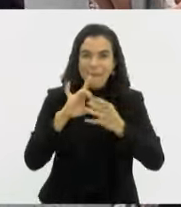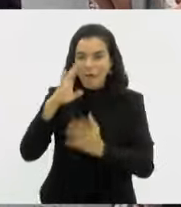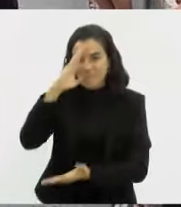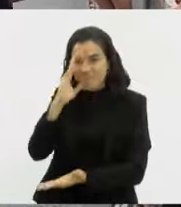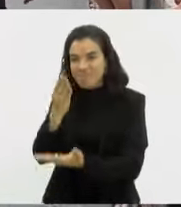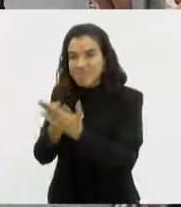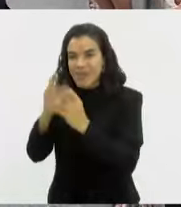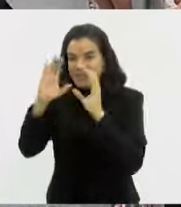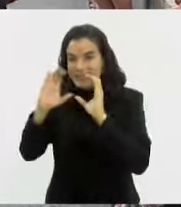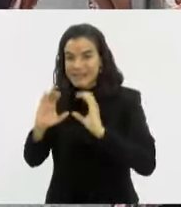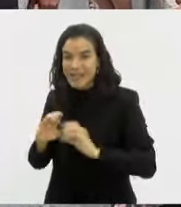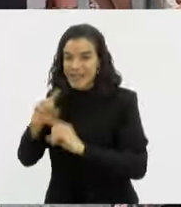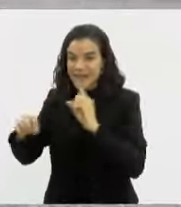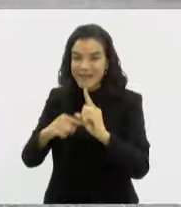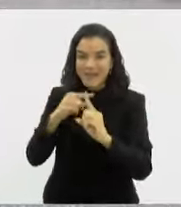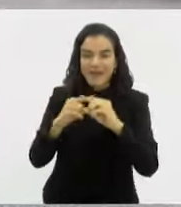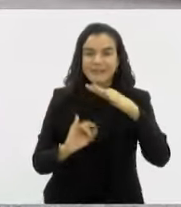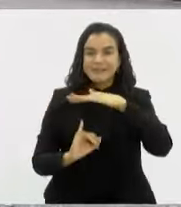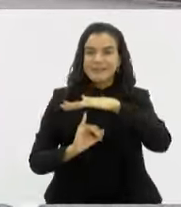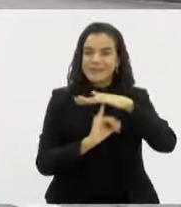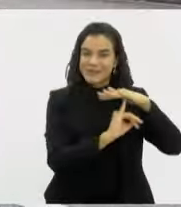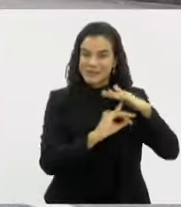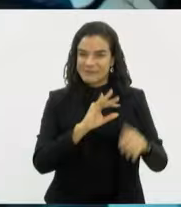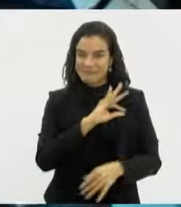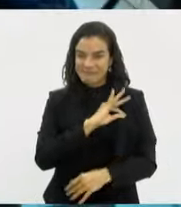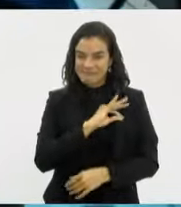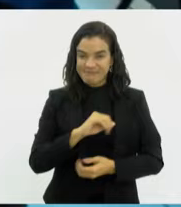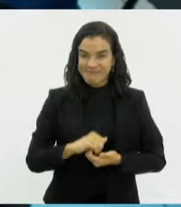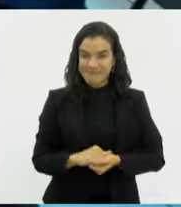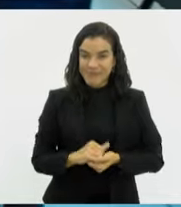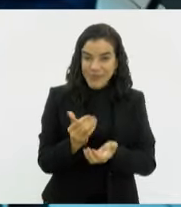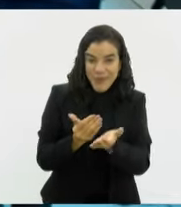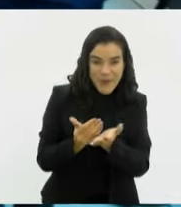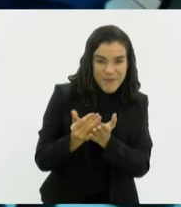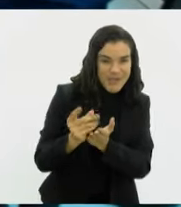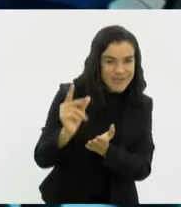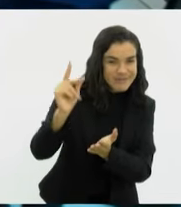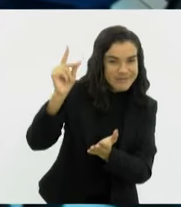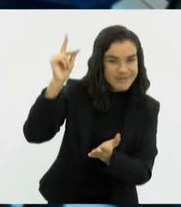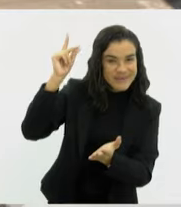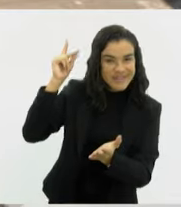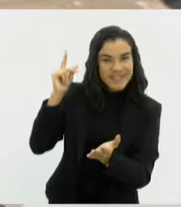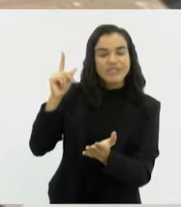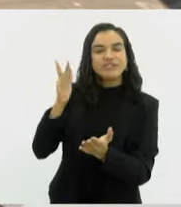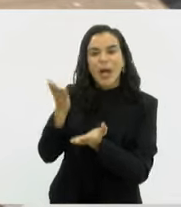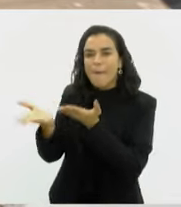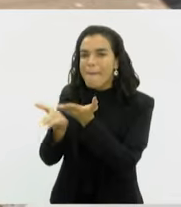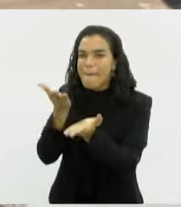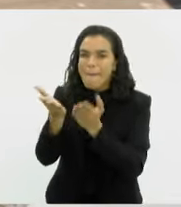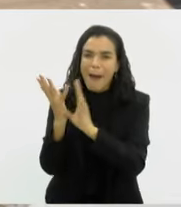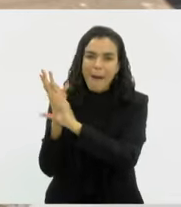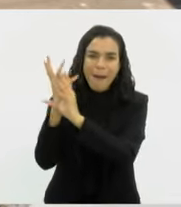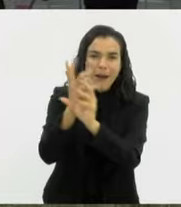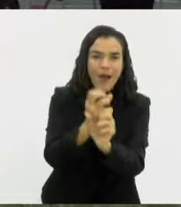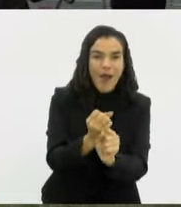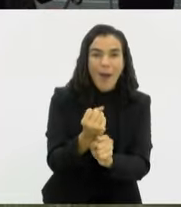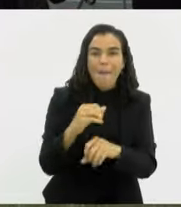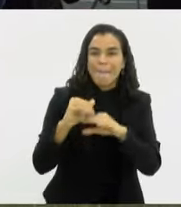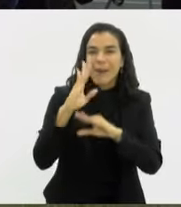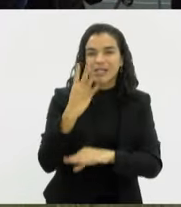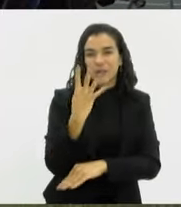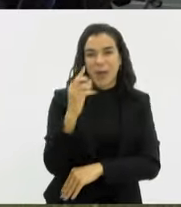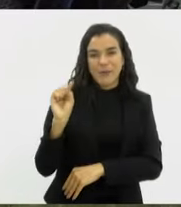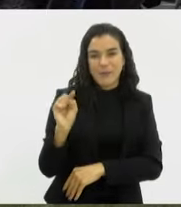entre cidadãos e as instituições policiais. Desde o começo, o Segurança Presente já atendeu mais de 400 mil pessoas em